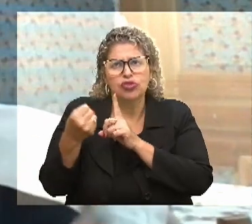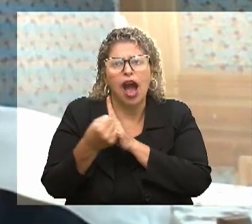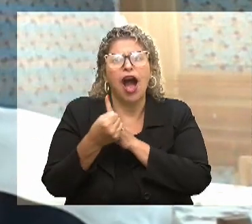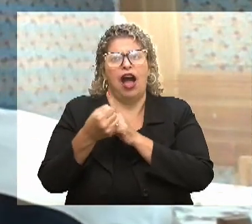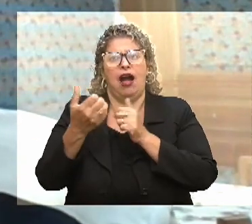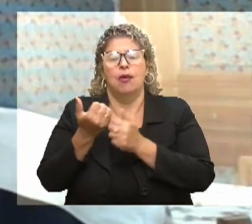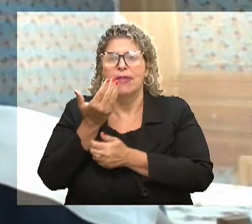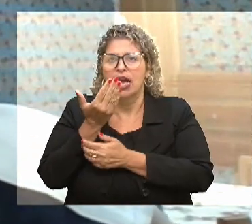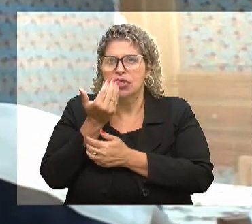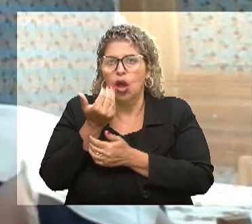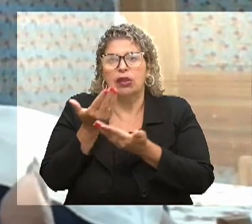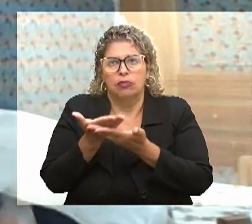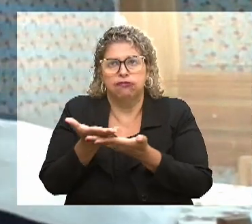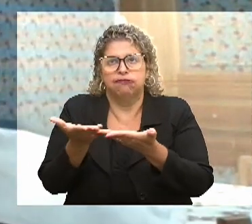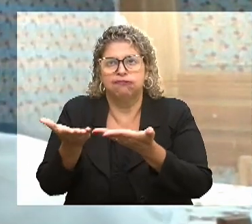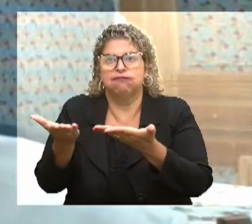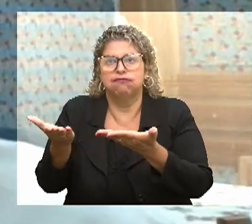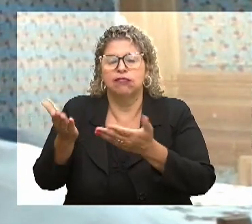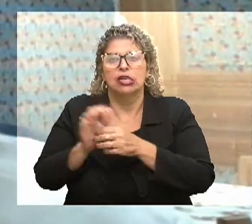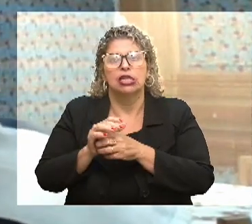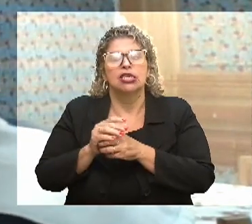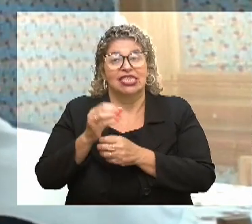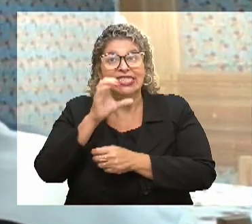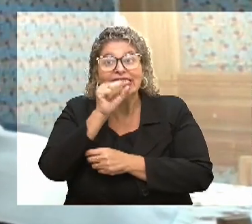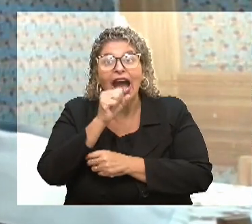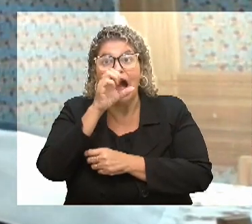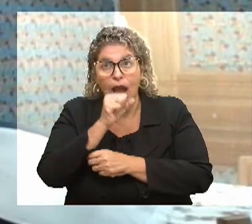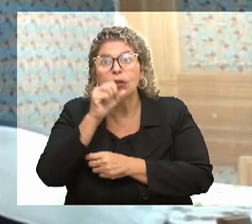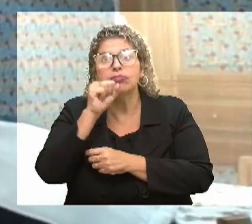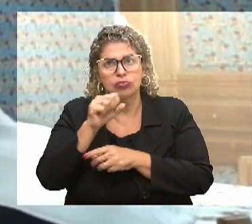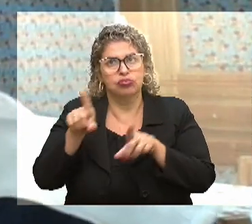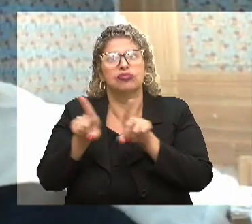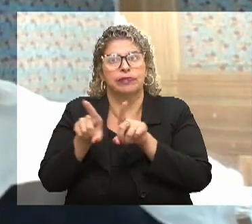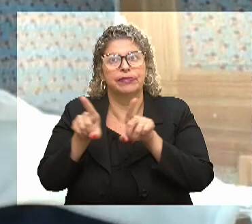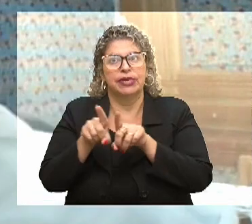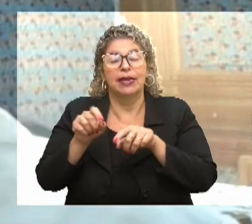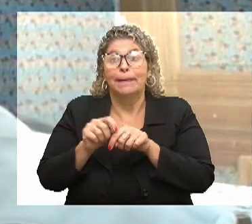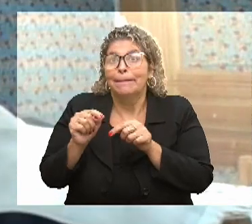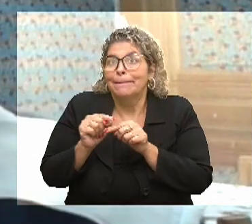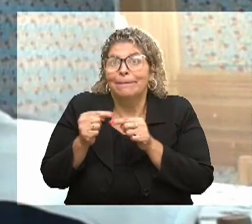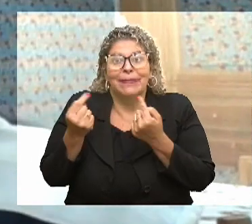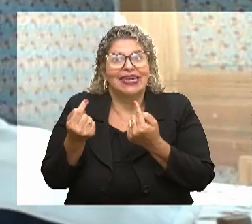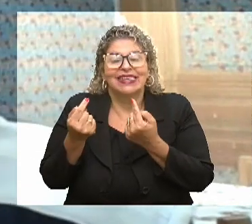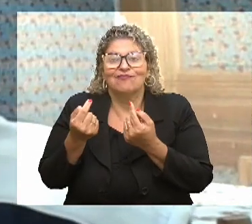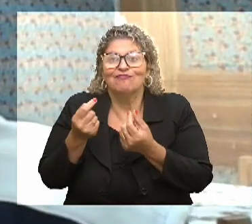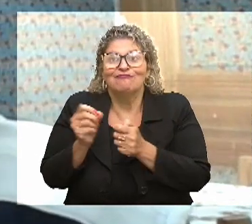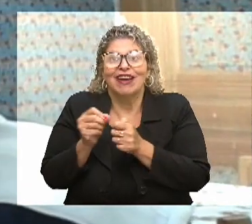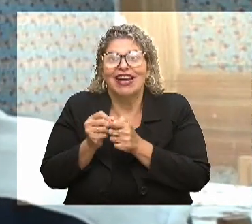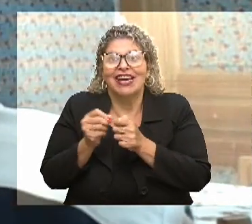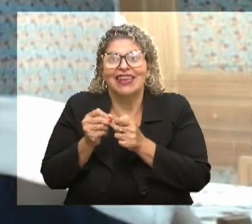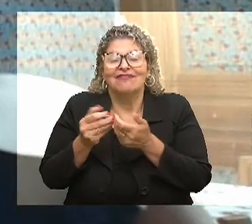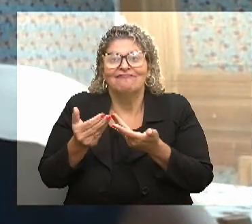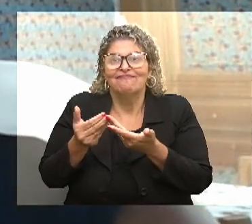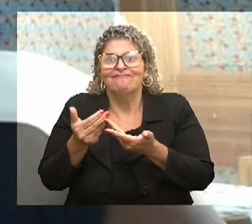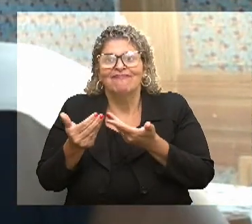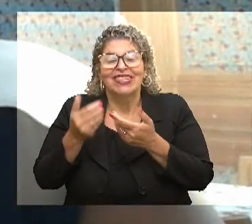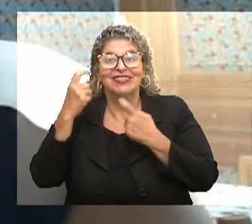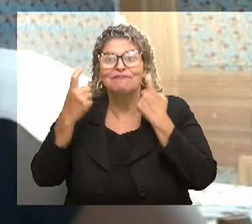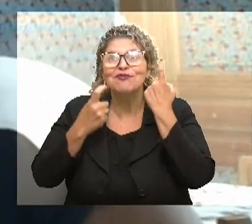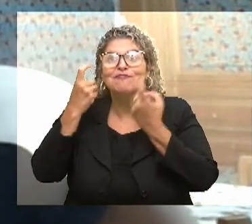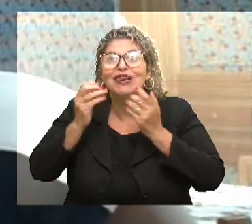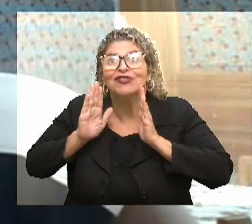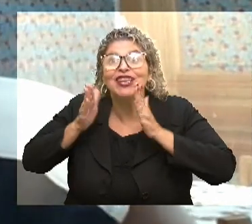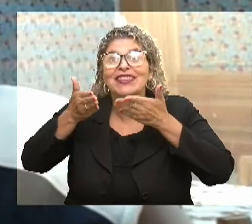para dar o alimento para eles, fazíamos todos os sábados também, né? Mas não era aquela coisa de a gente ter que se preocupar